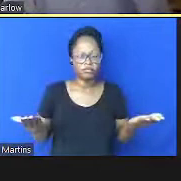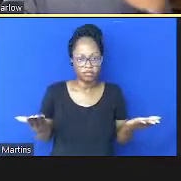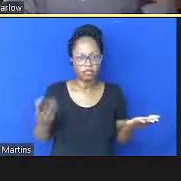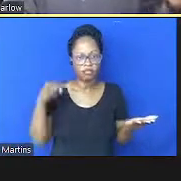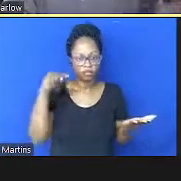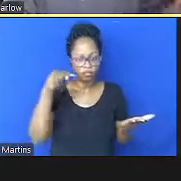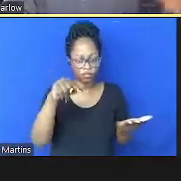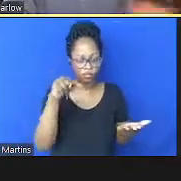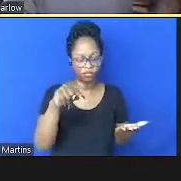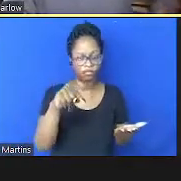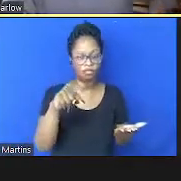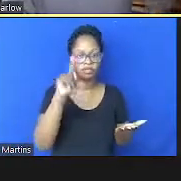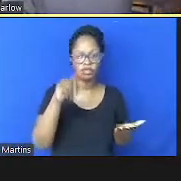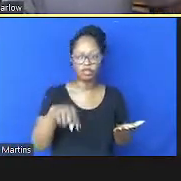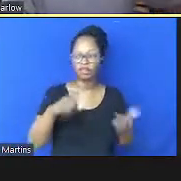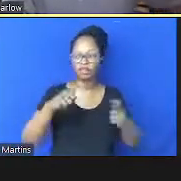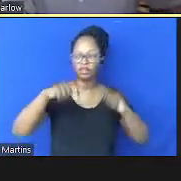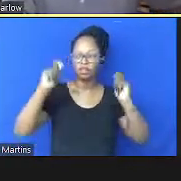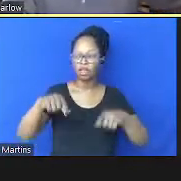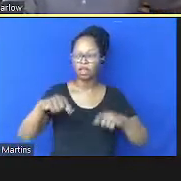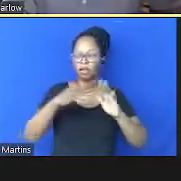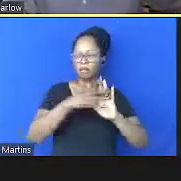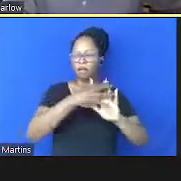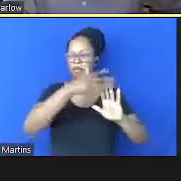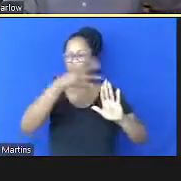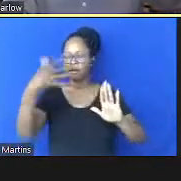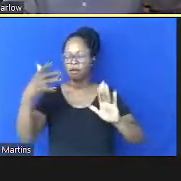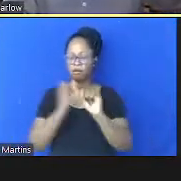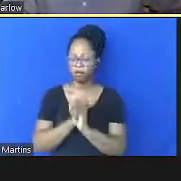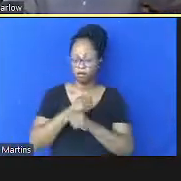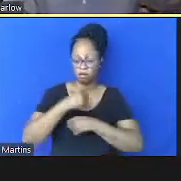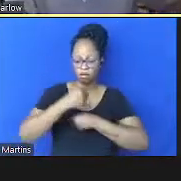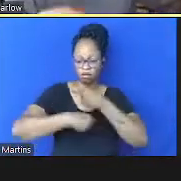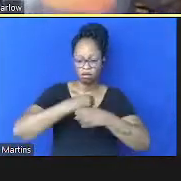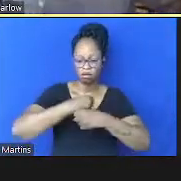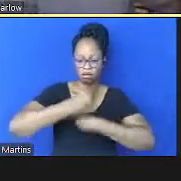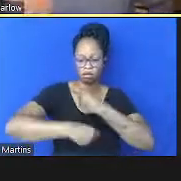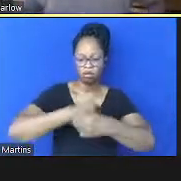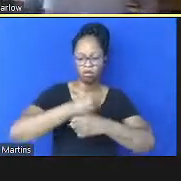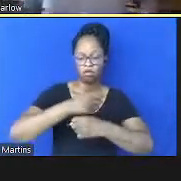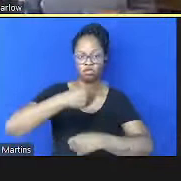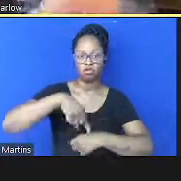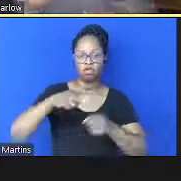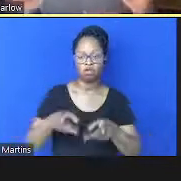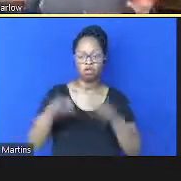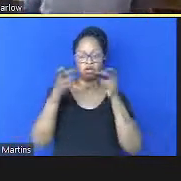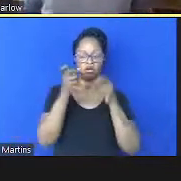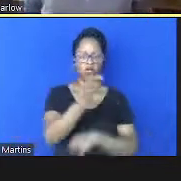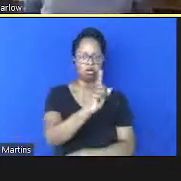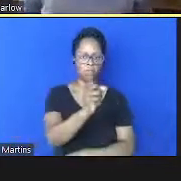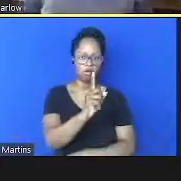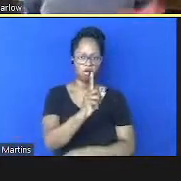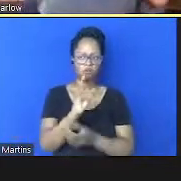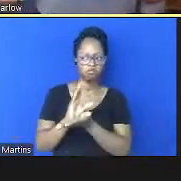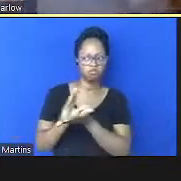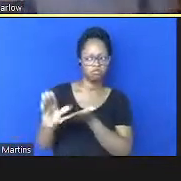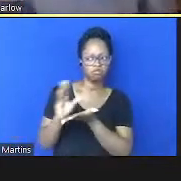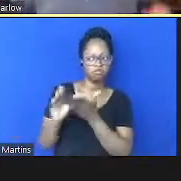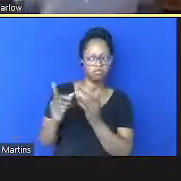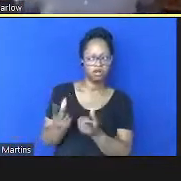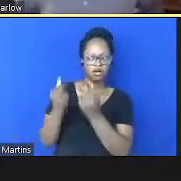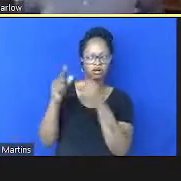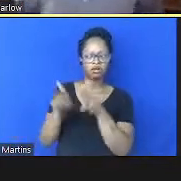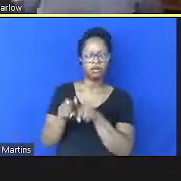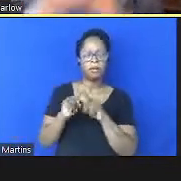são questões de longo prazo e a gente não está prestando atenção em termos econômicos também mais